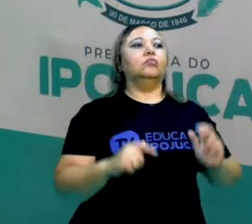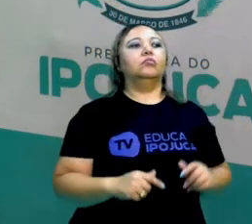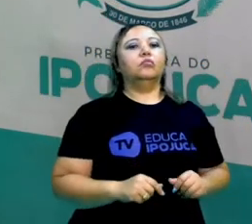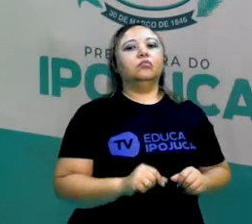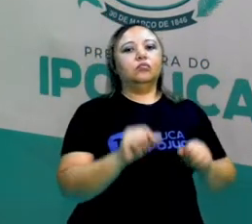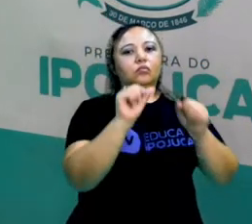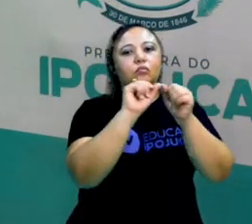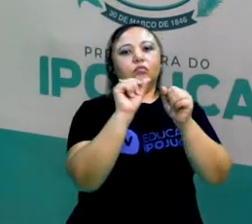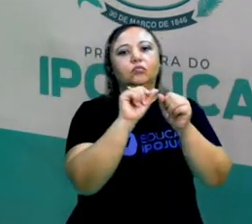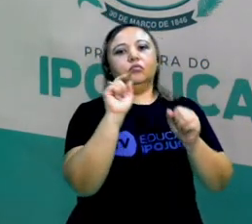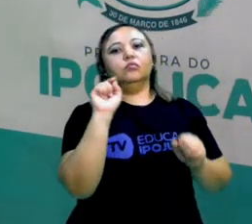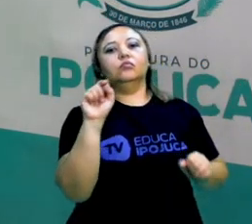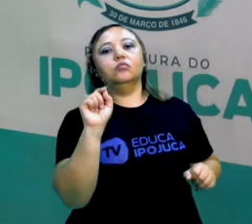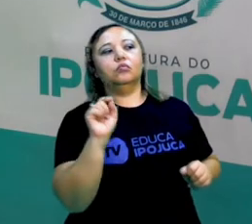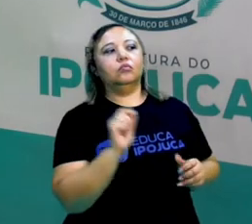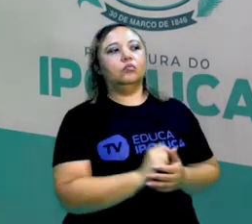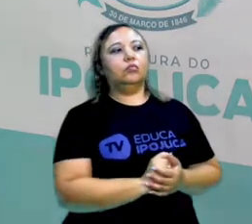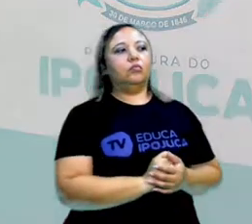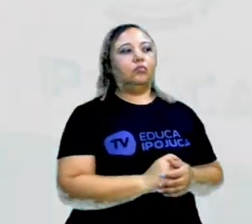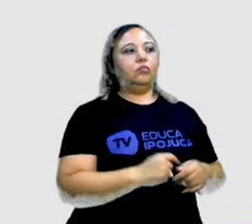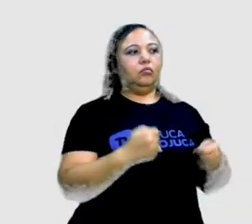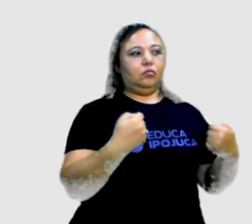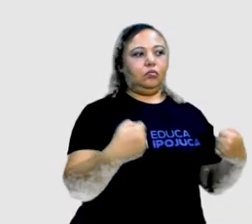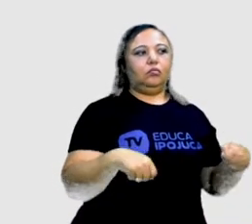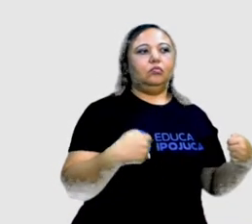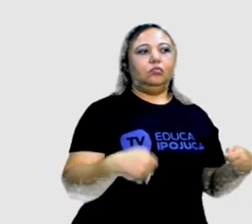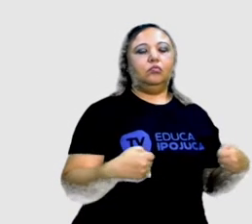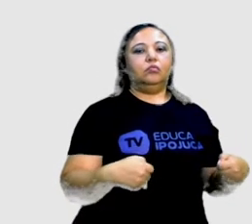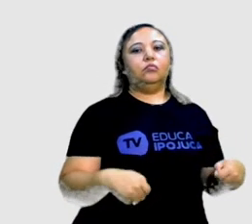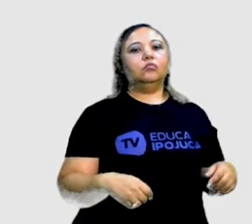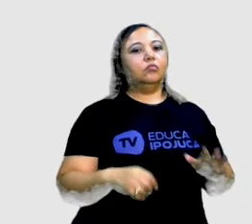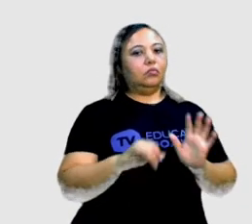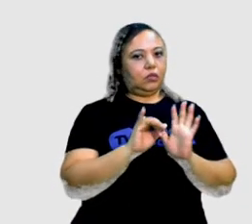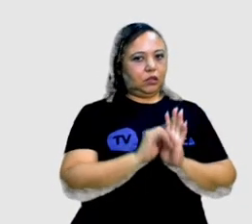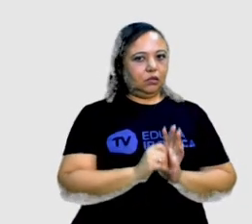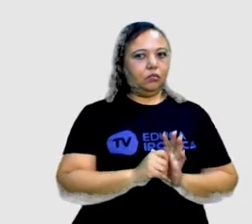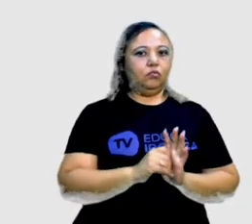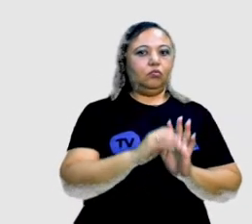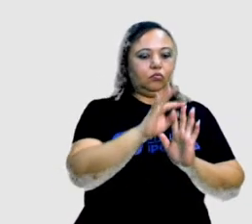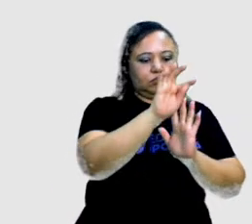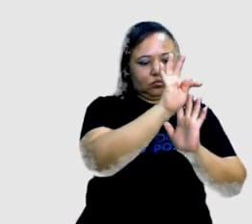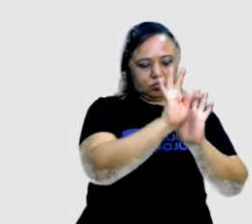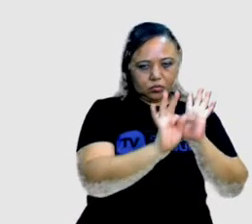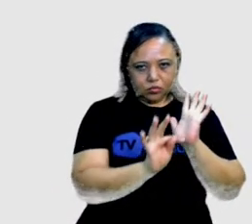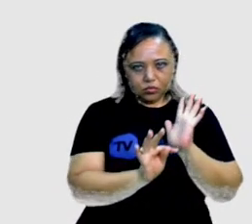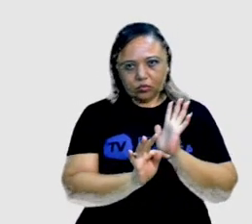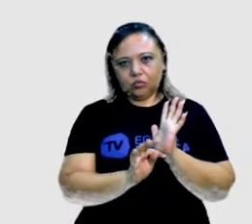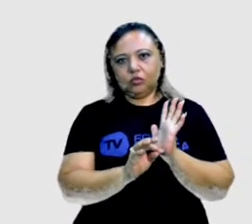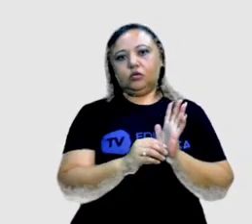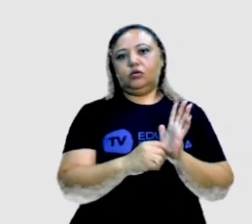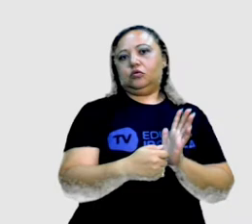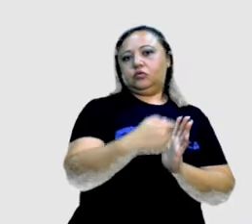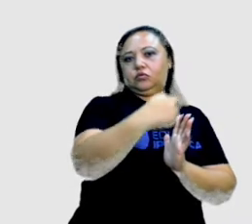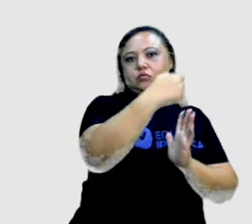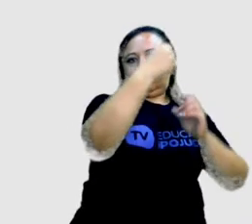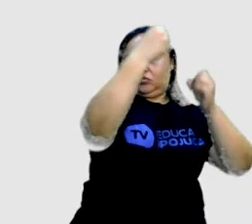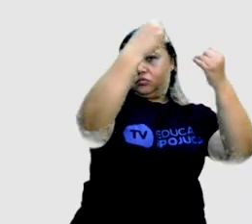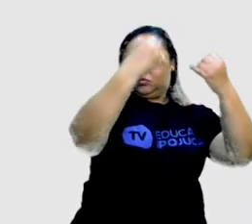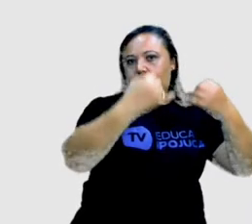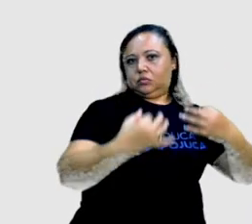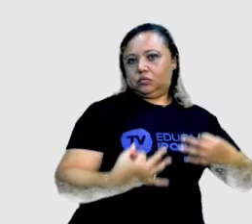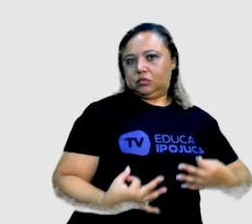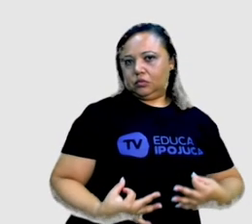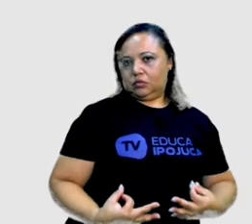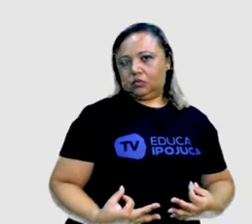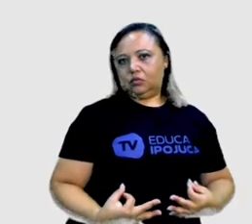que eu vou fazer. A gente precisa que seja um texto narrativo, argumentativo. A gente já viu esses dois